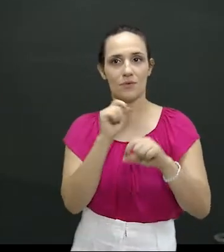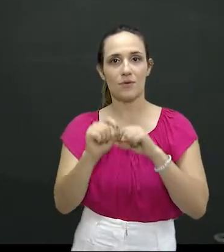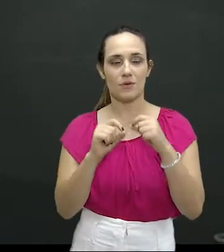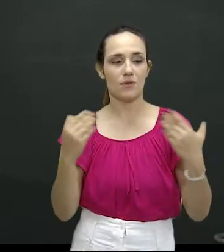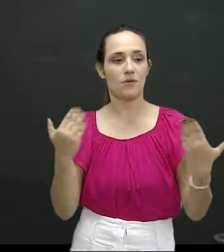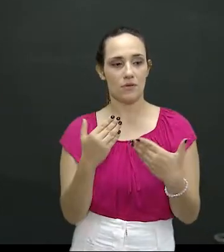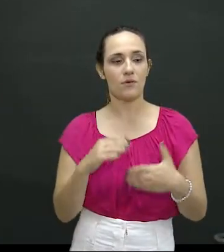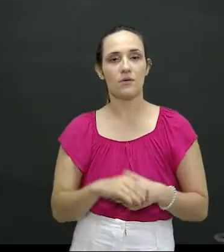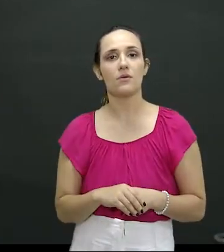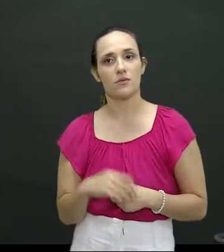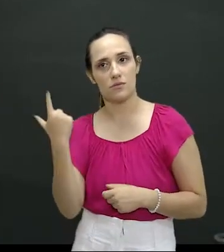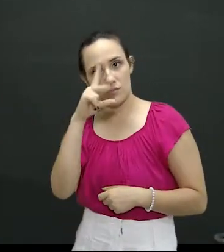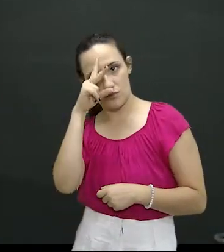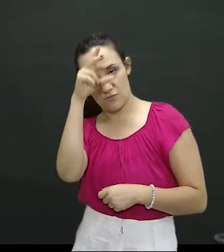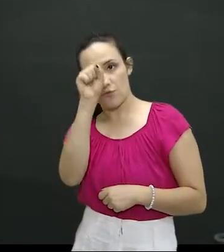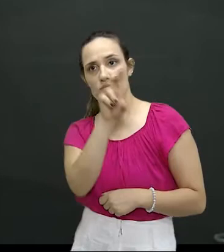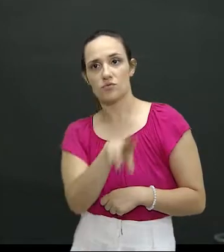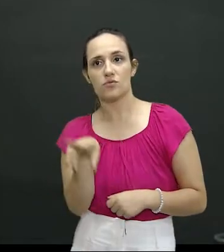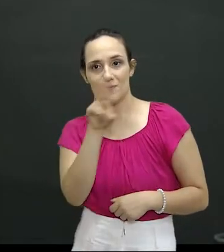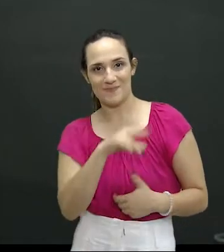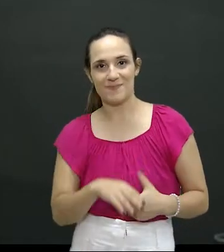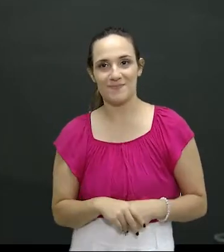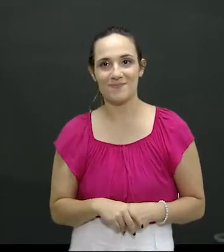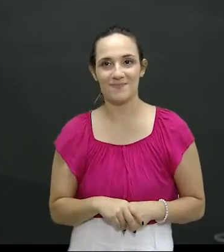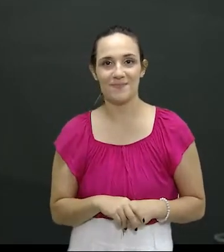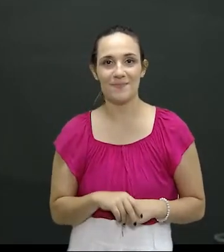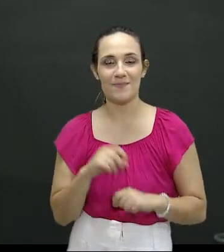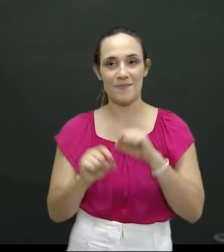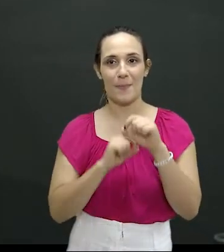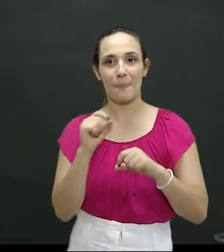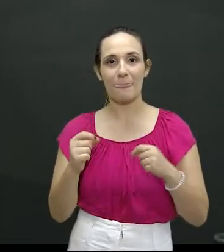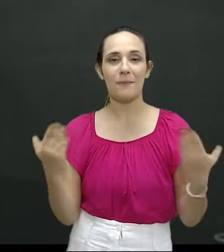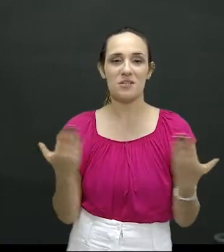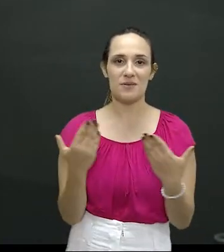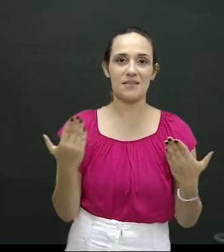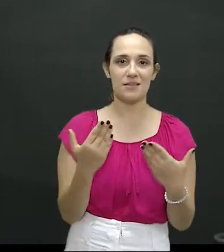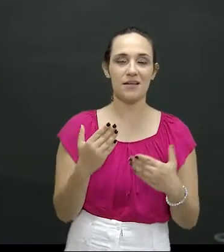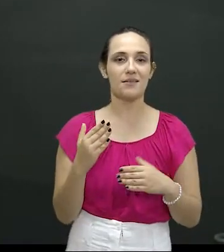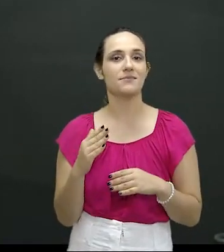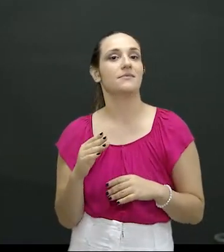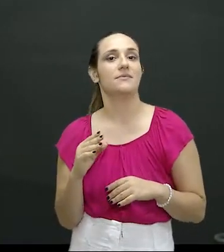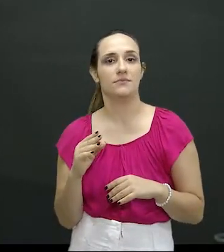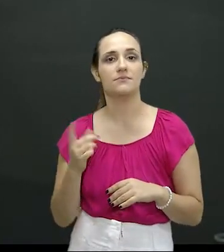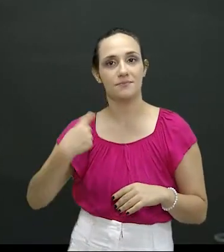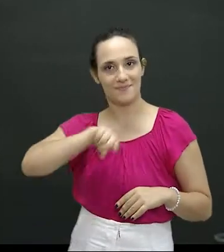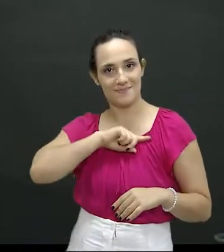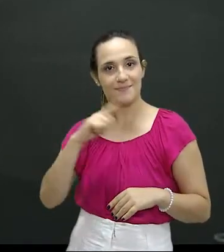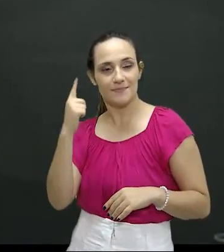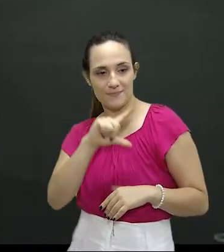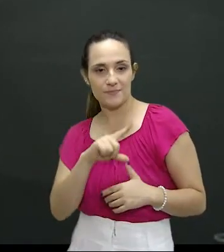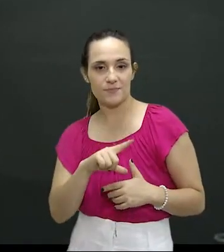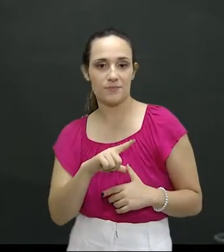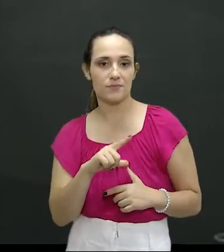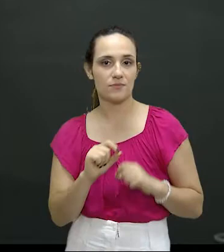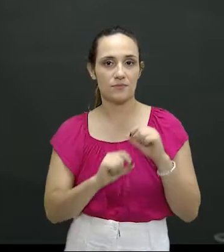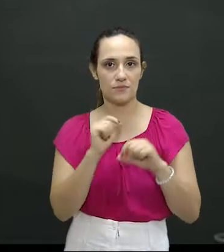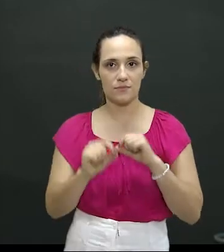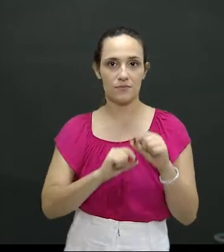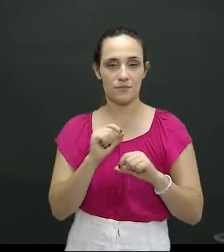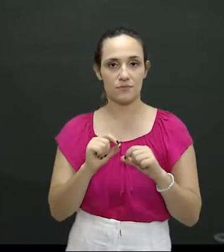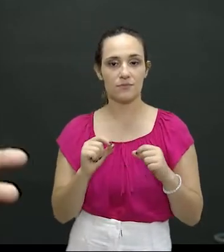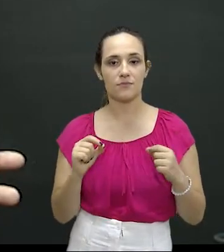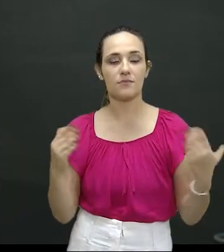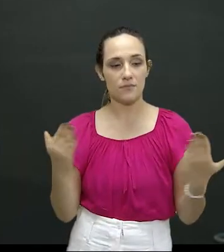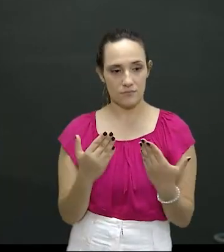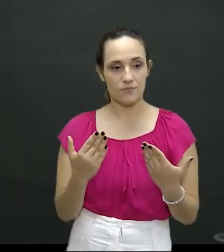segurança é constante. Nós, especificamente, atuamos, dividimos o espaço físico com o DOF, é uma total interação. E, nesse